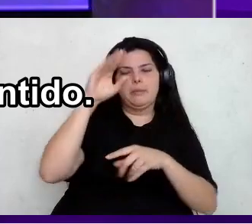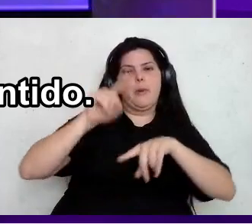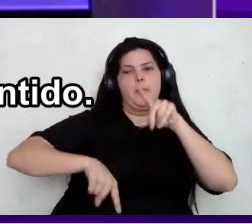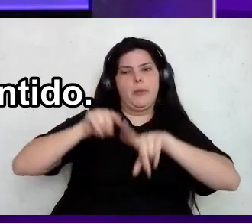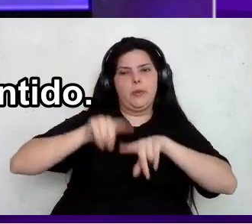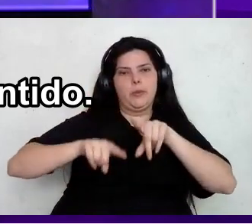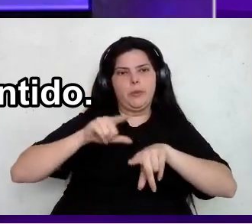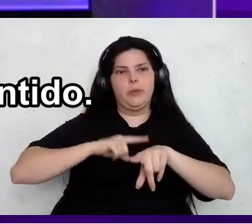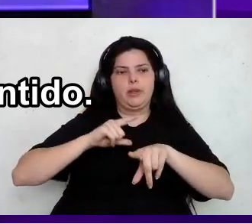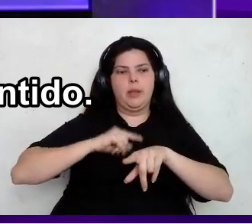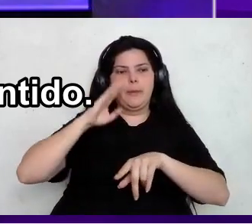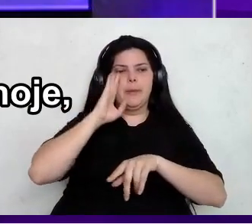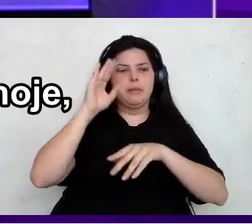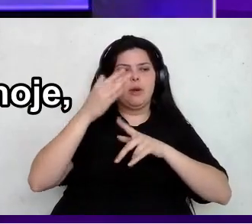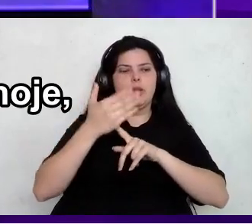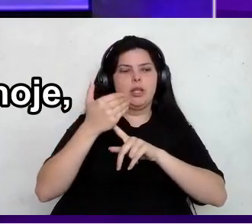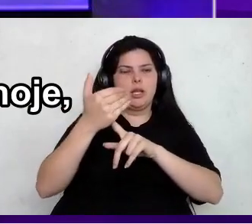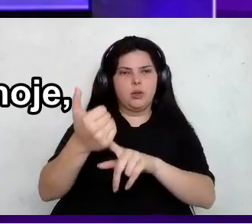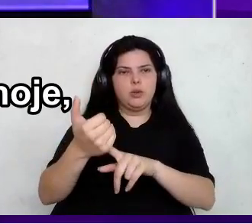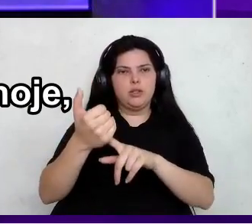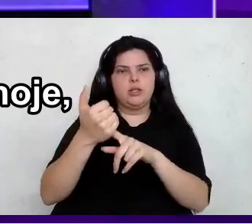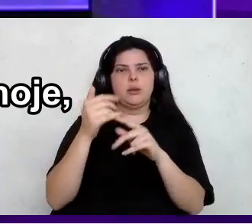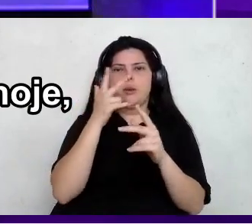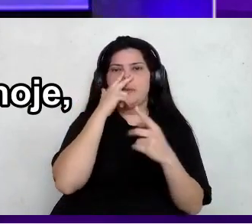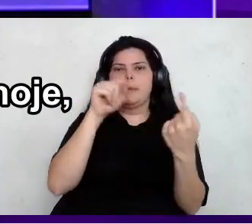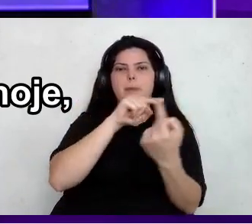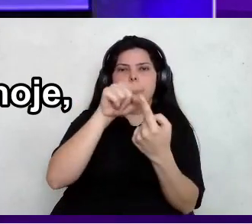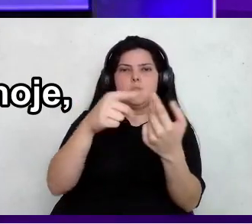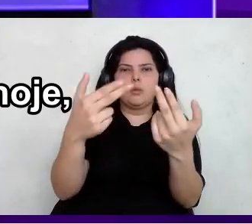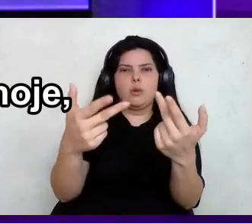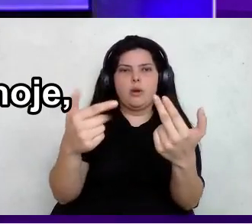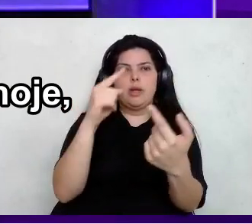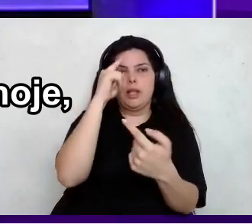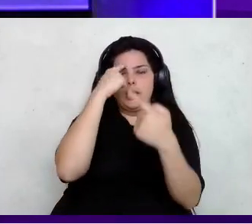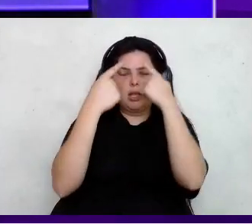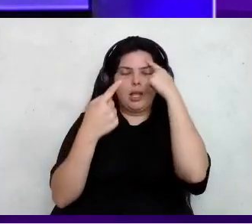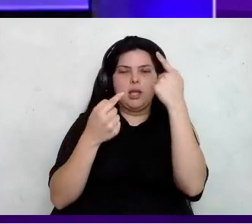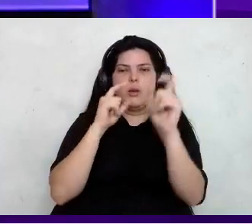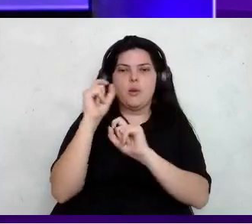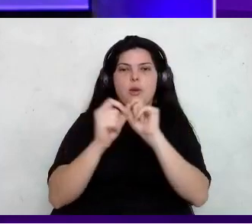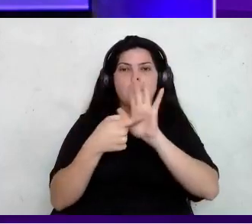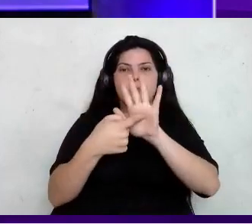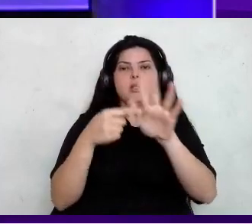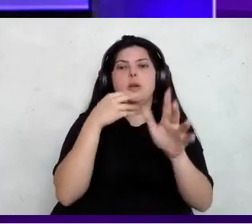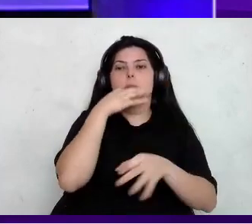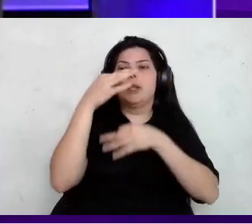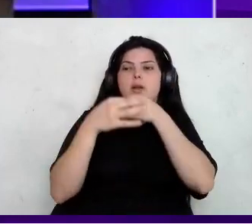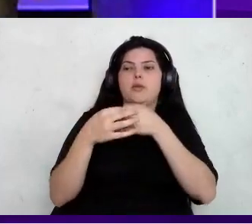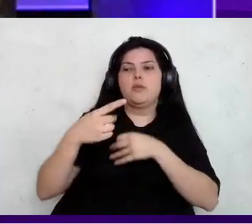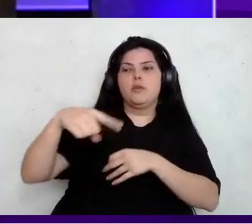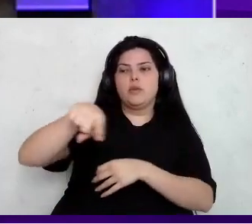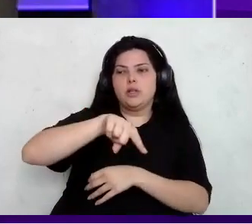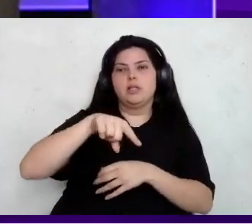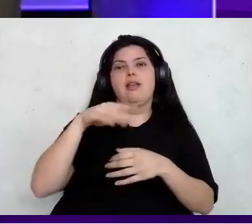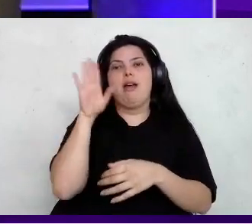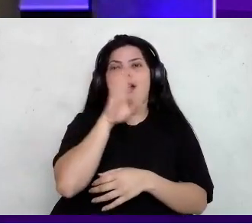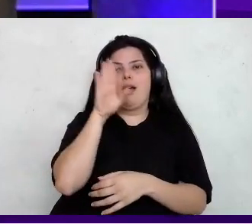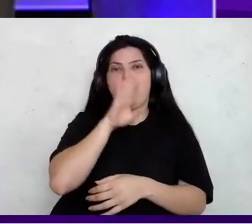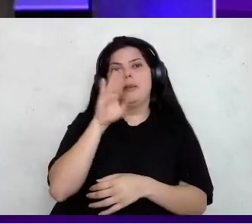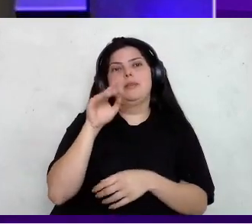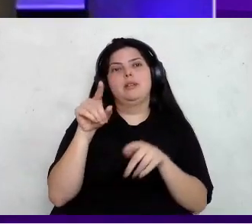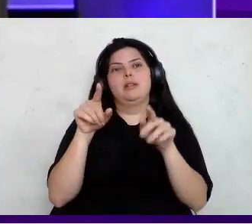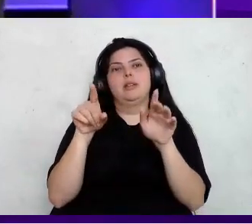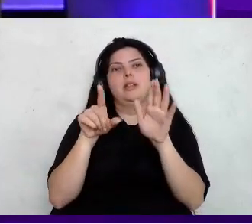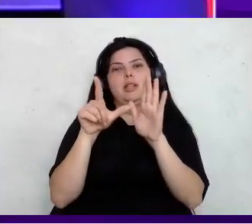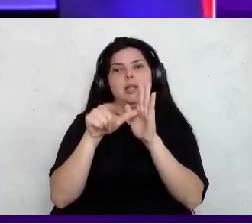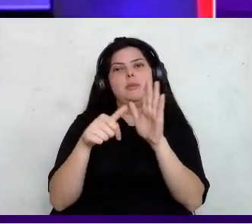tecnologias, também está indo no mesmo sentido, tá? A minha ideia, objetivo é passar essa visão para vocês hoje, né? De uma forma rápida, né? Depois vamos estar lá no nosso stand,